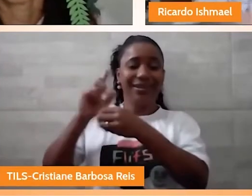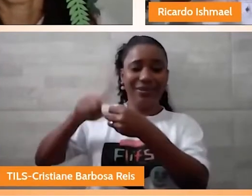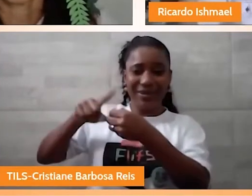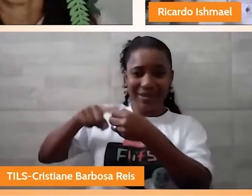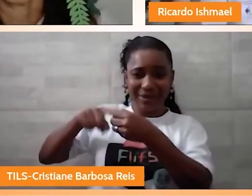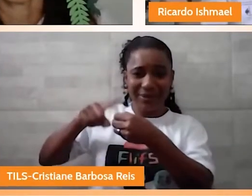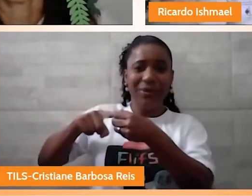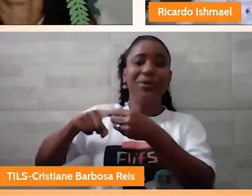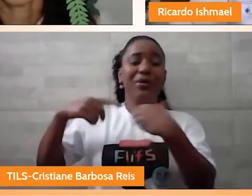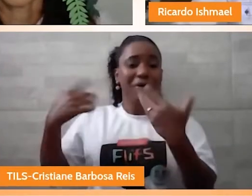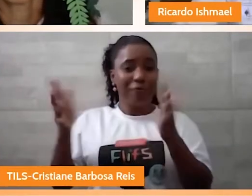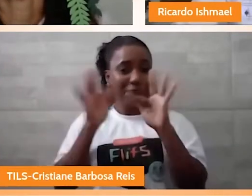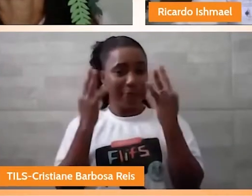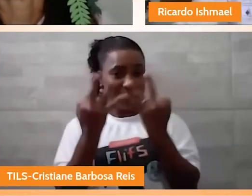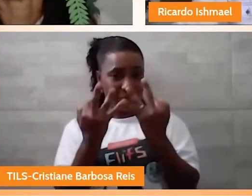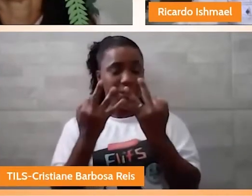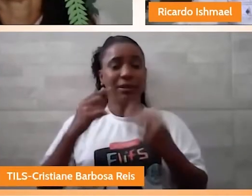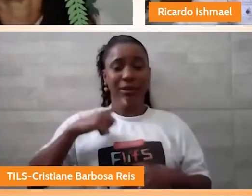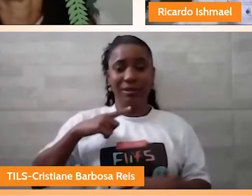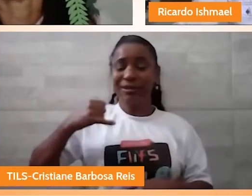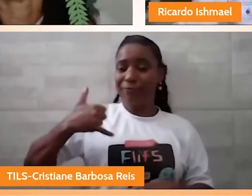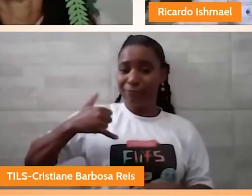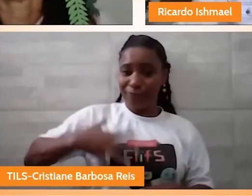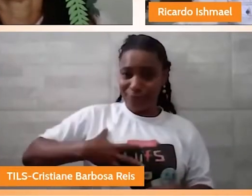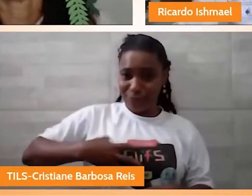sou o sétimo filho de uma família grande, né?